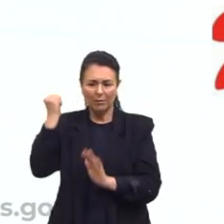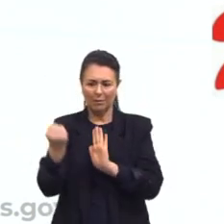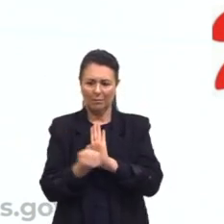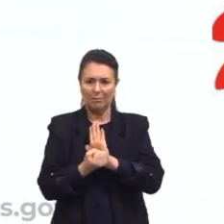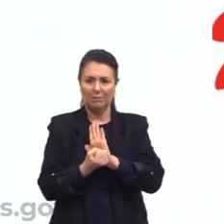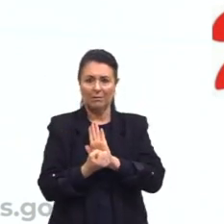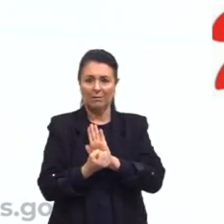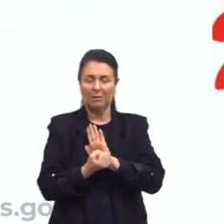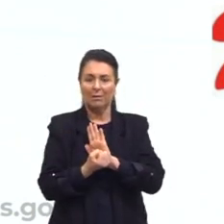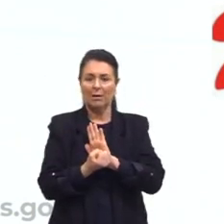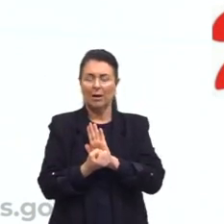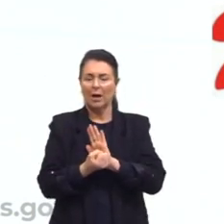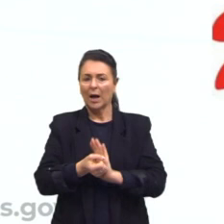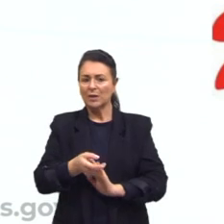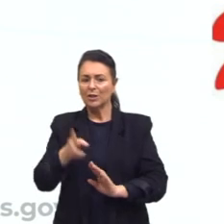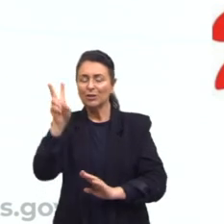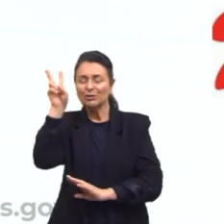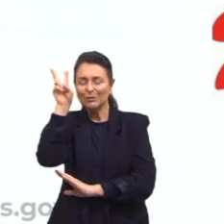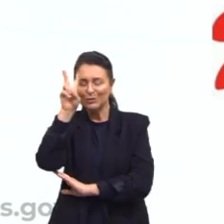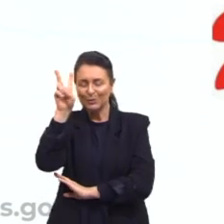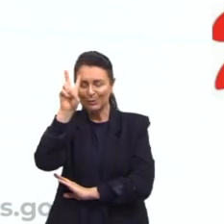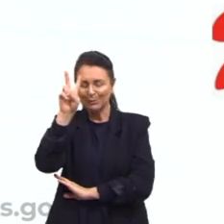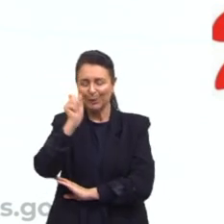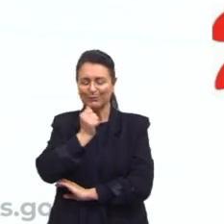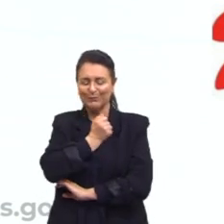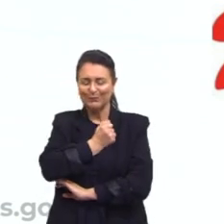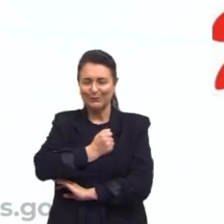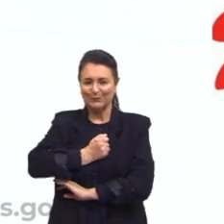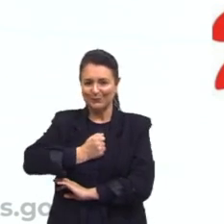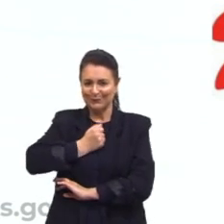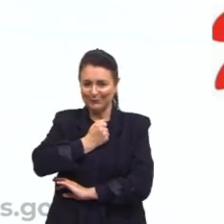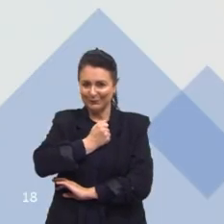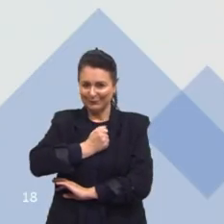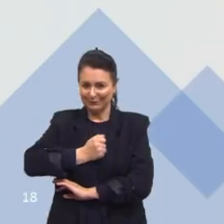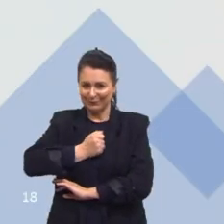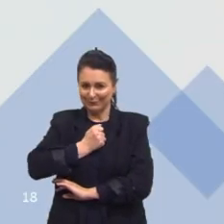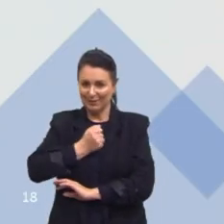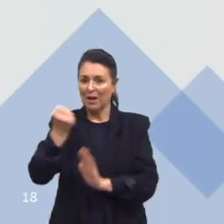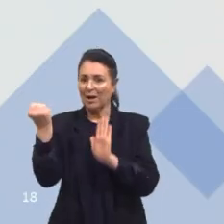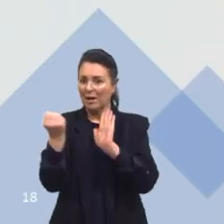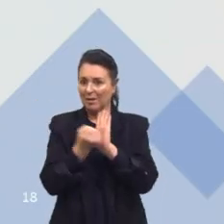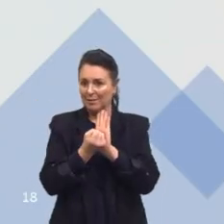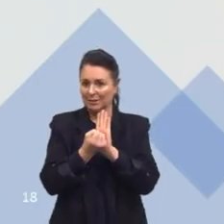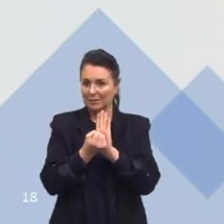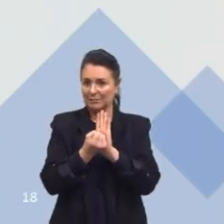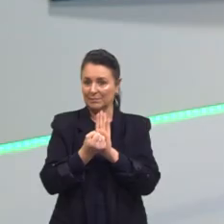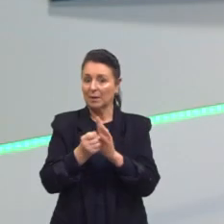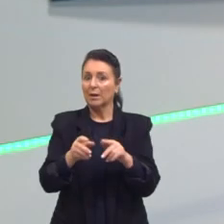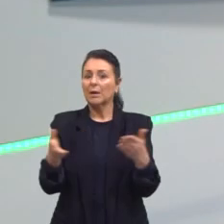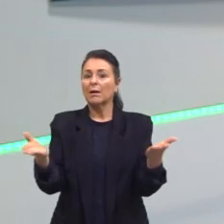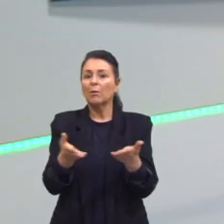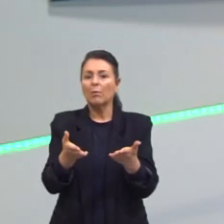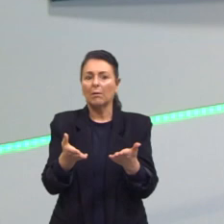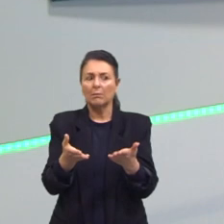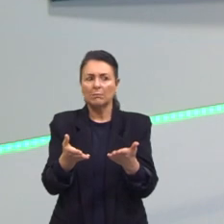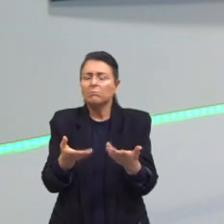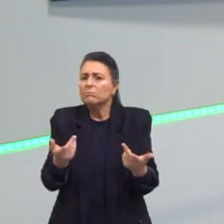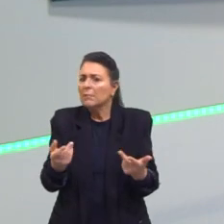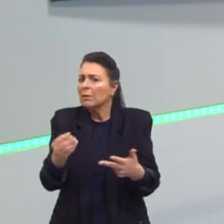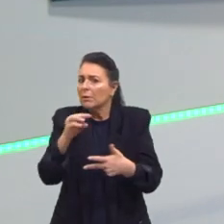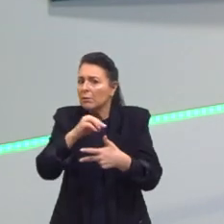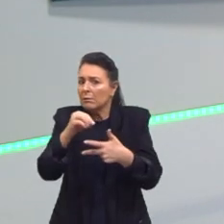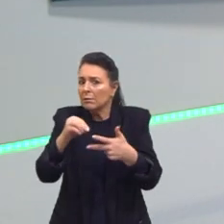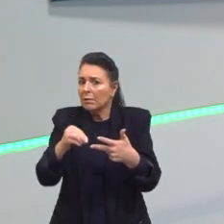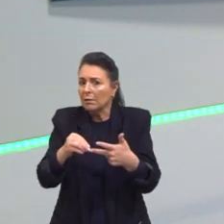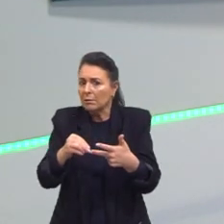especificamente. A gente consegue lembrar a qual marca eles se referem. Beleza, mas o que é que tudo isso tem a ver com o